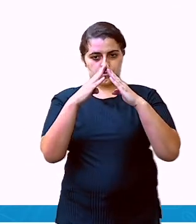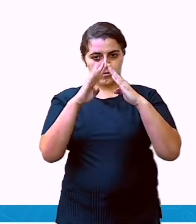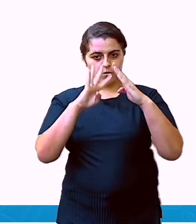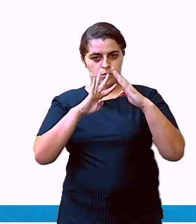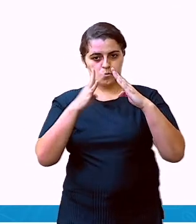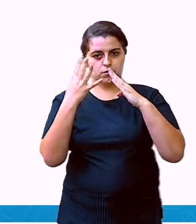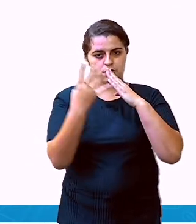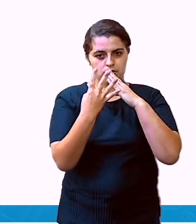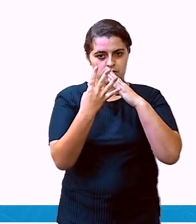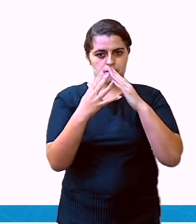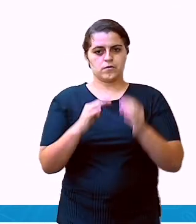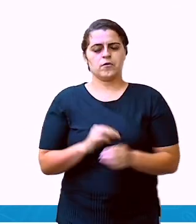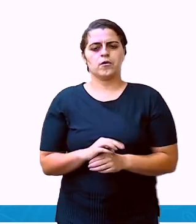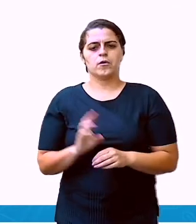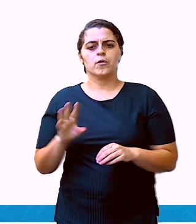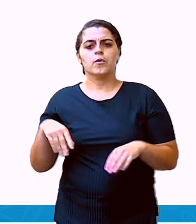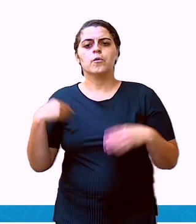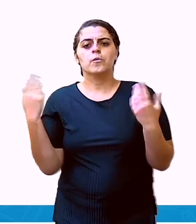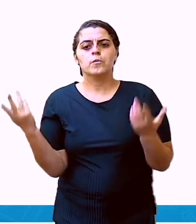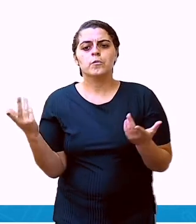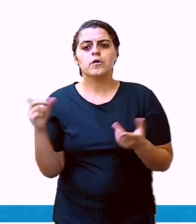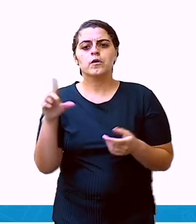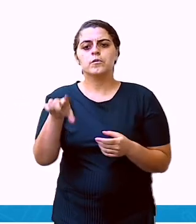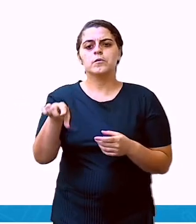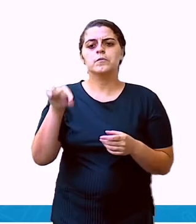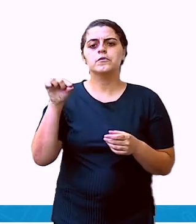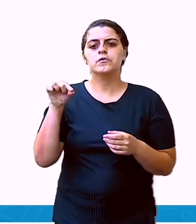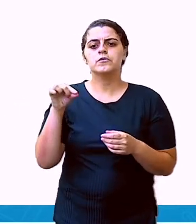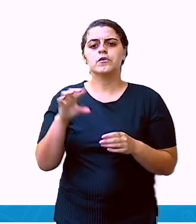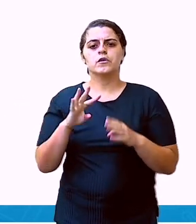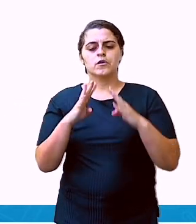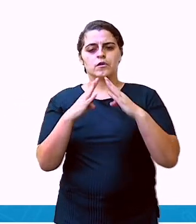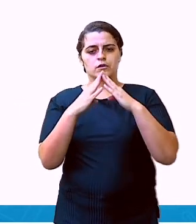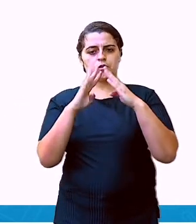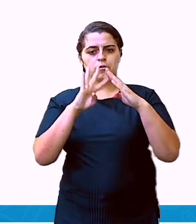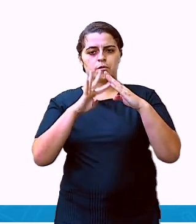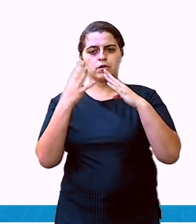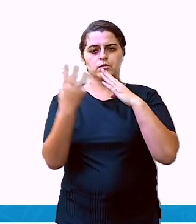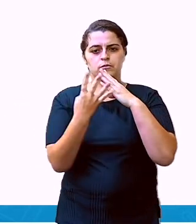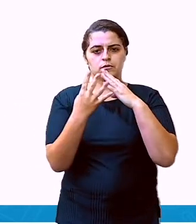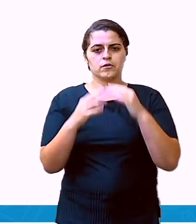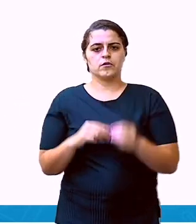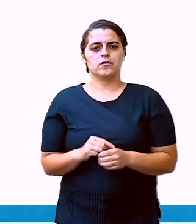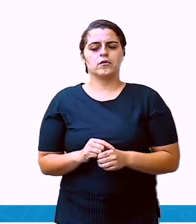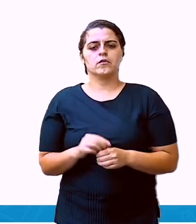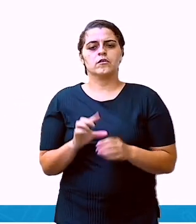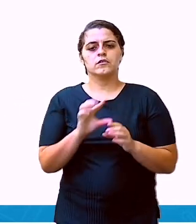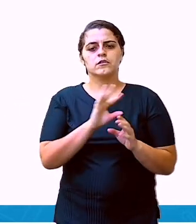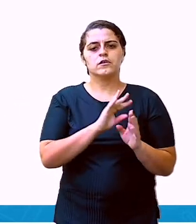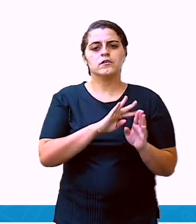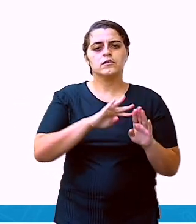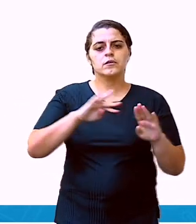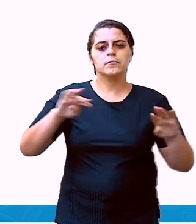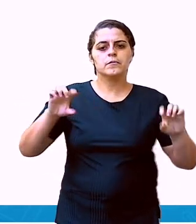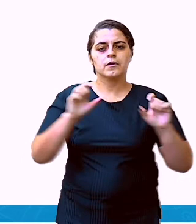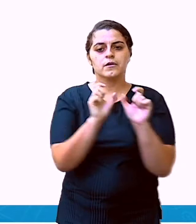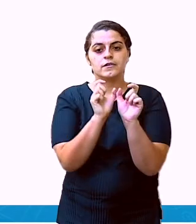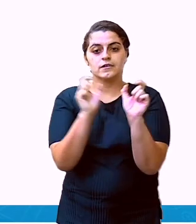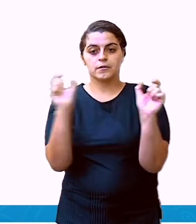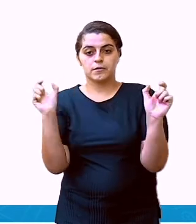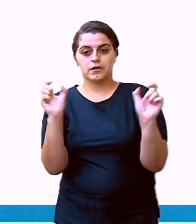em vermelho. Qual das opções a palavra quarentena está separada corretamente?